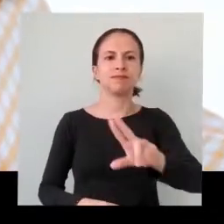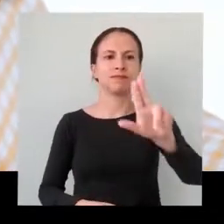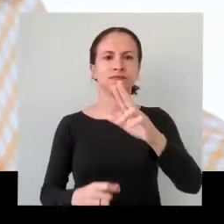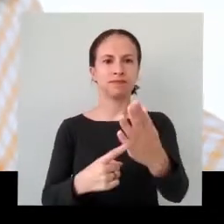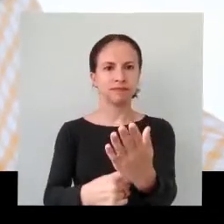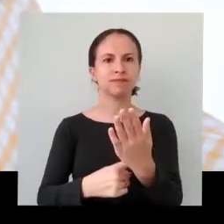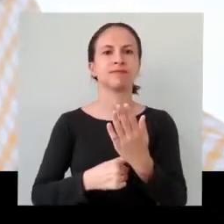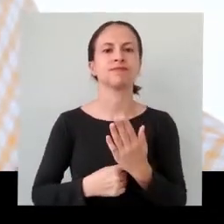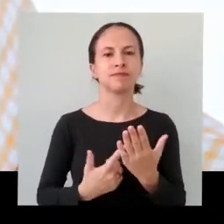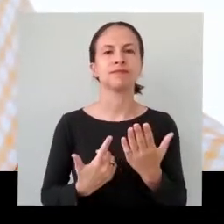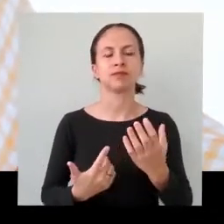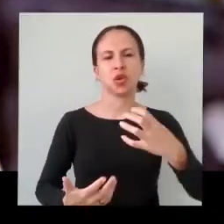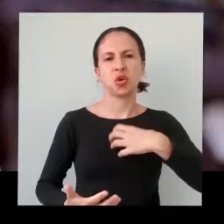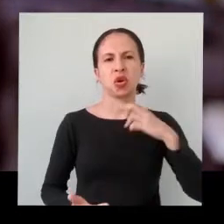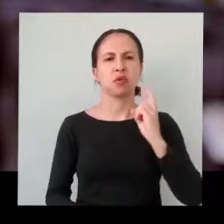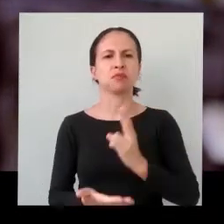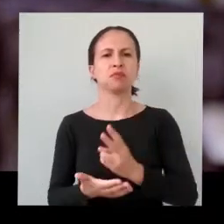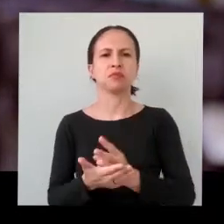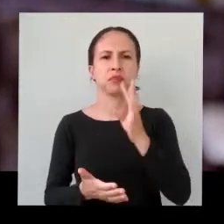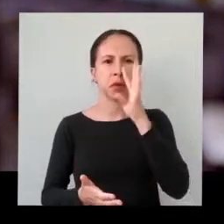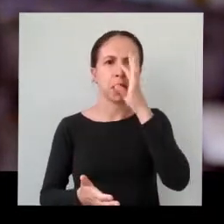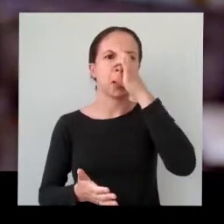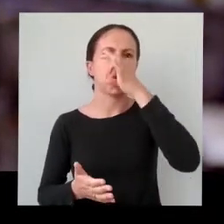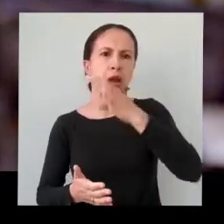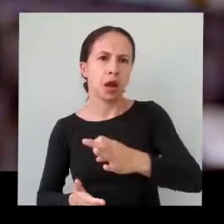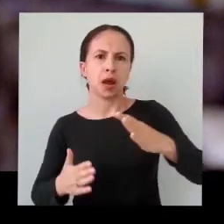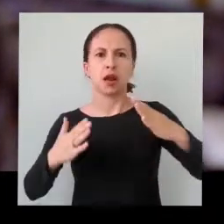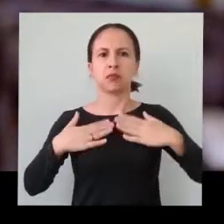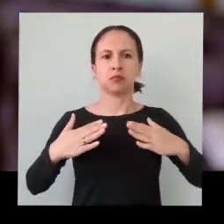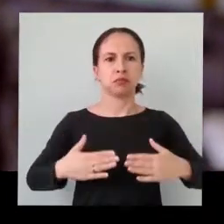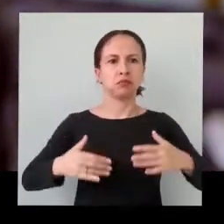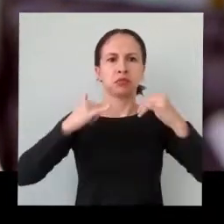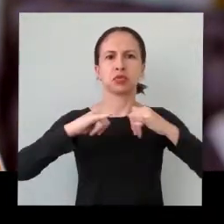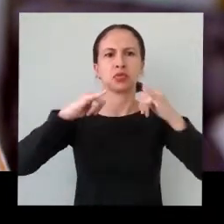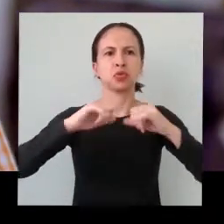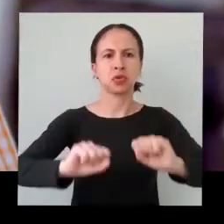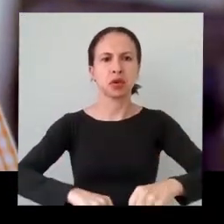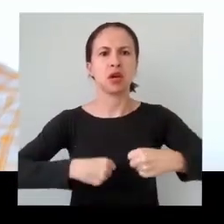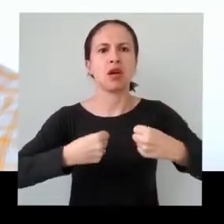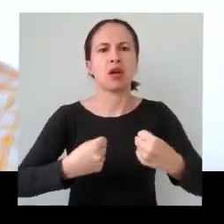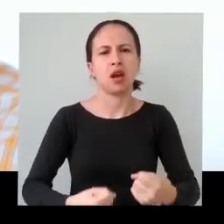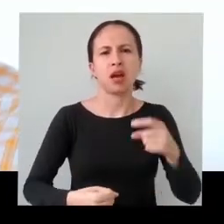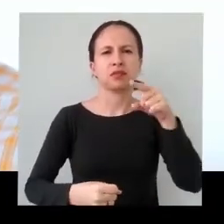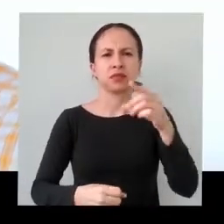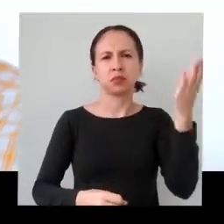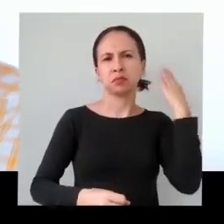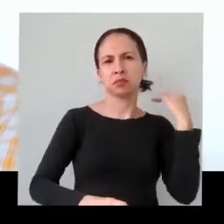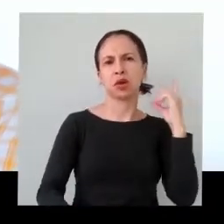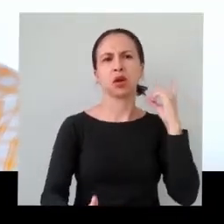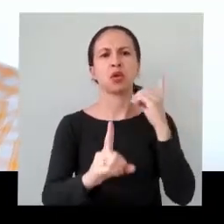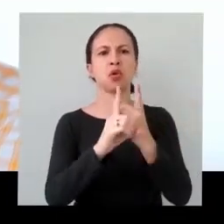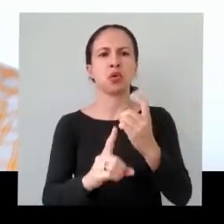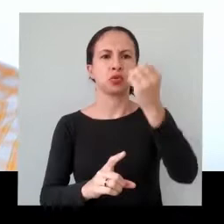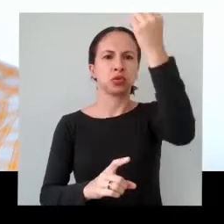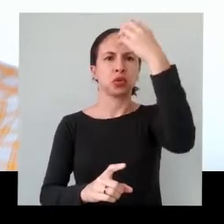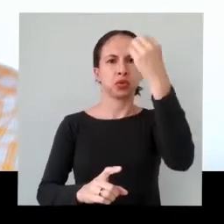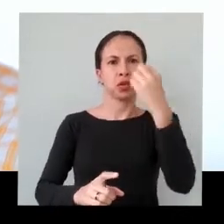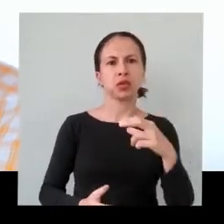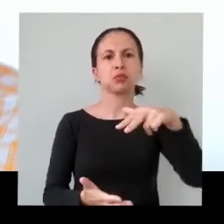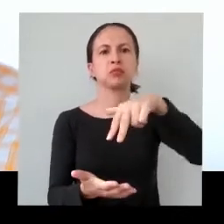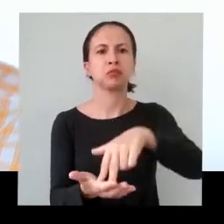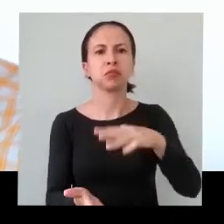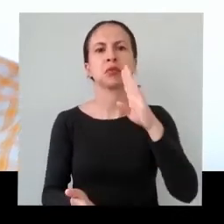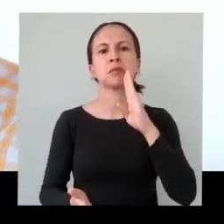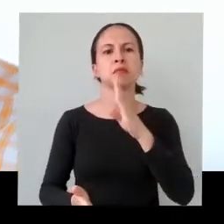eu quero ser prefeito de Uberlândia. E o que continua o mesmo, aquele mesmo Felipe, com garra, com energia, com raça, aquele Felipe que conheceu no